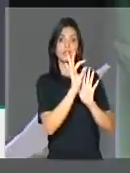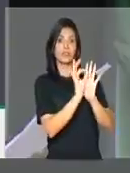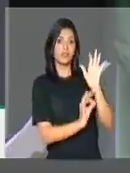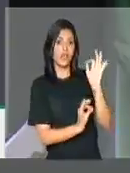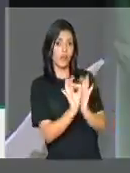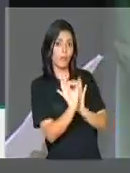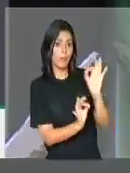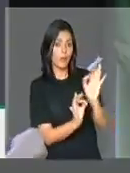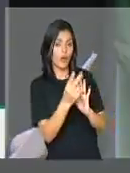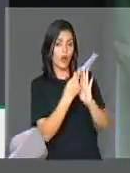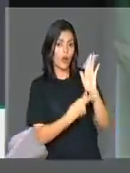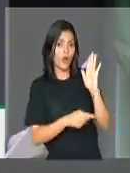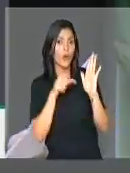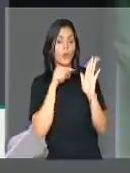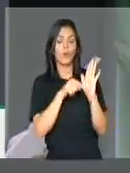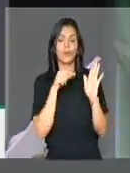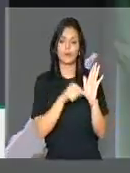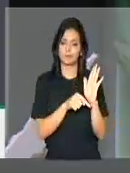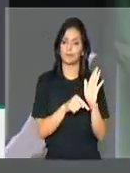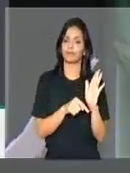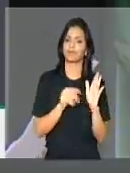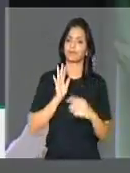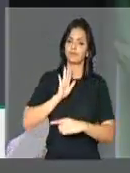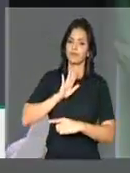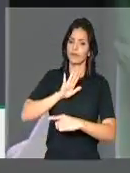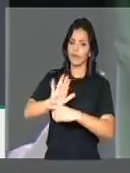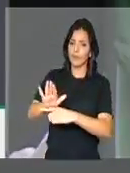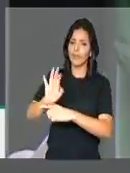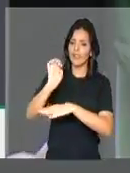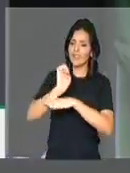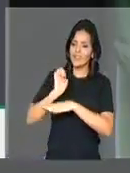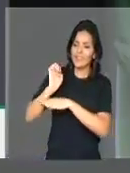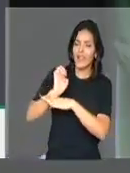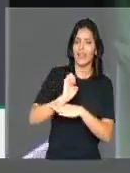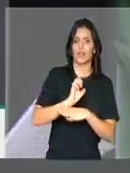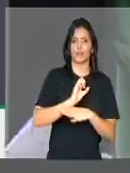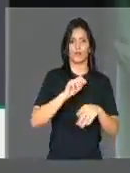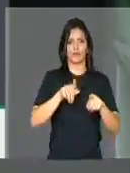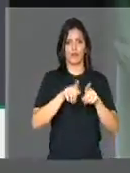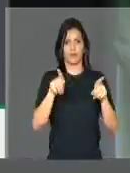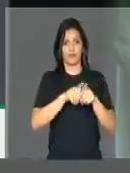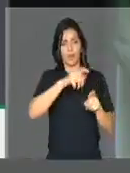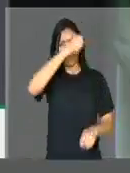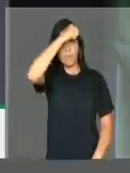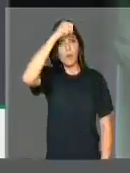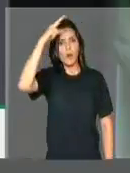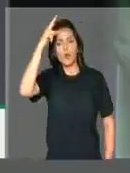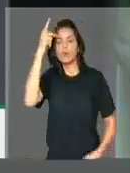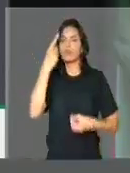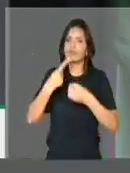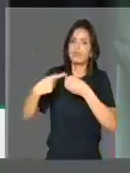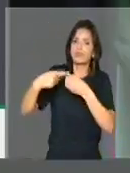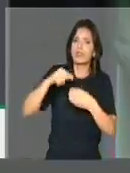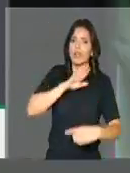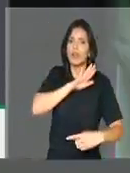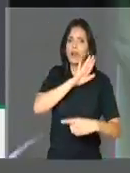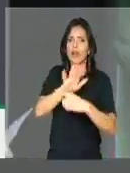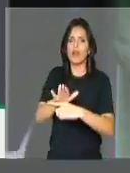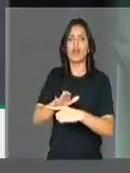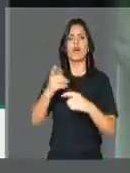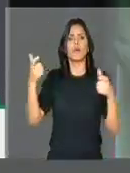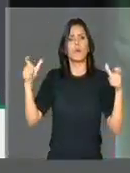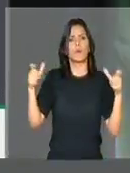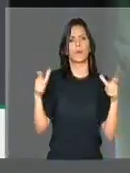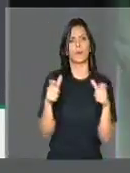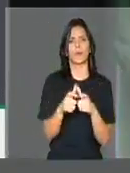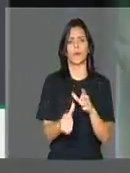de, através da colaboração entre estados e municípios, nós realmente contribuímos para a diminuição das